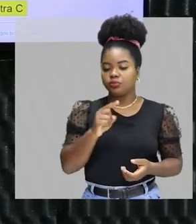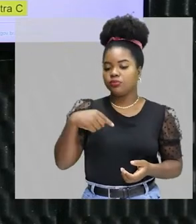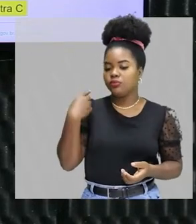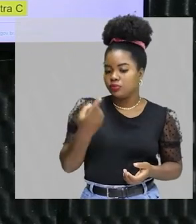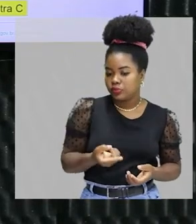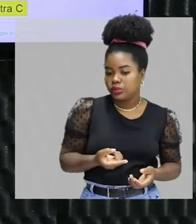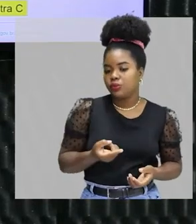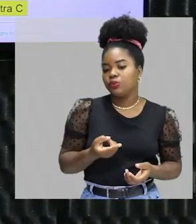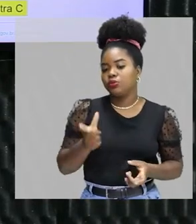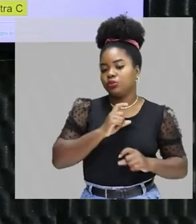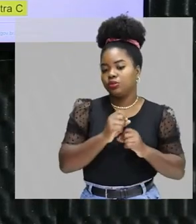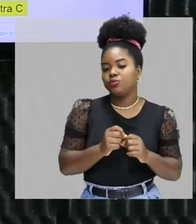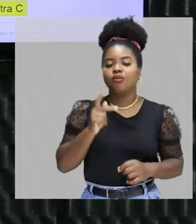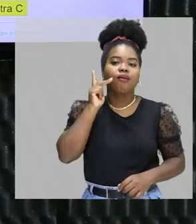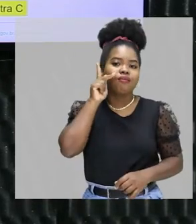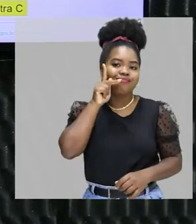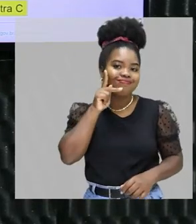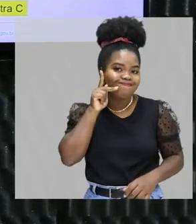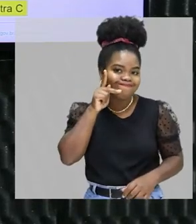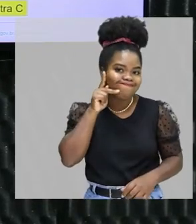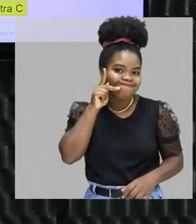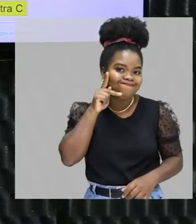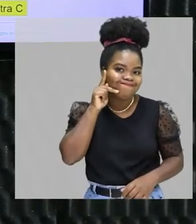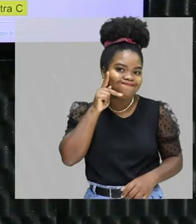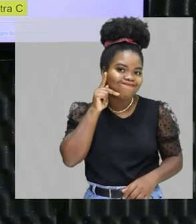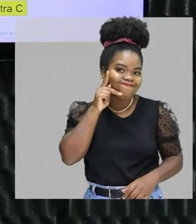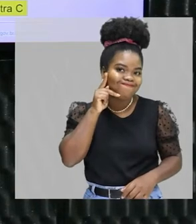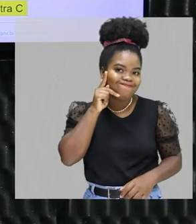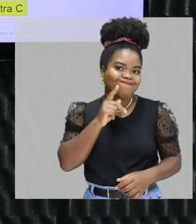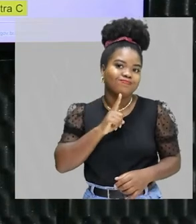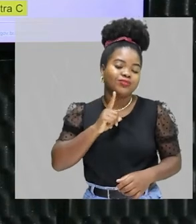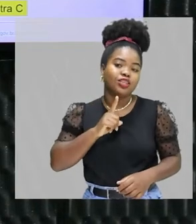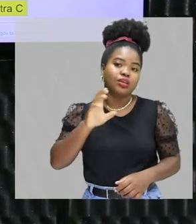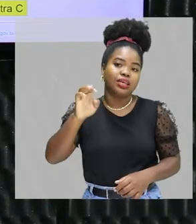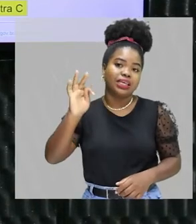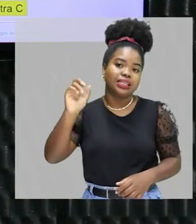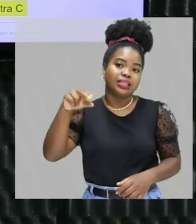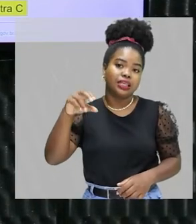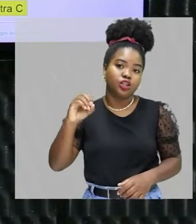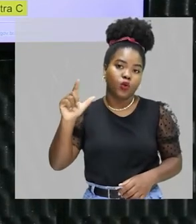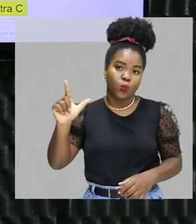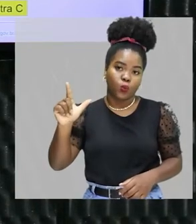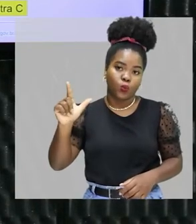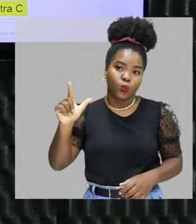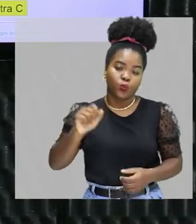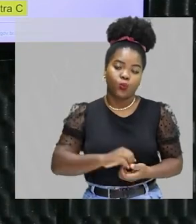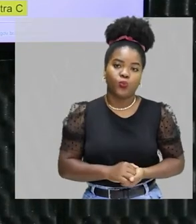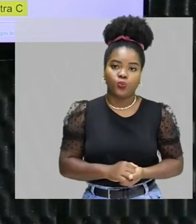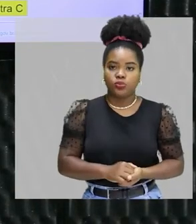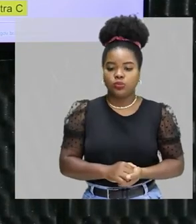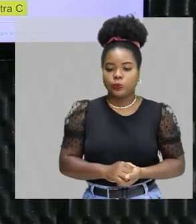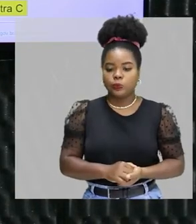vinho. Você vai ter ali uma concentração de etanol, álcool. Certo?